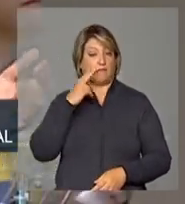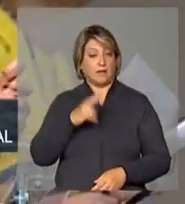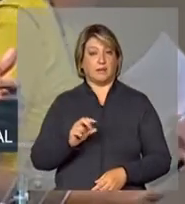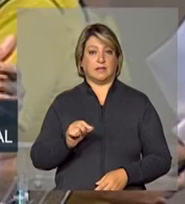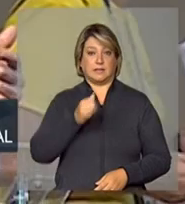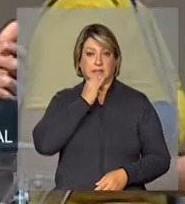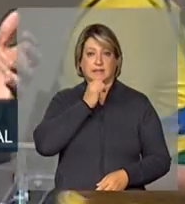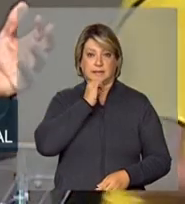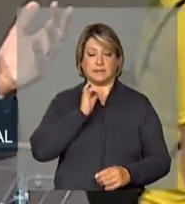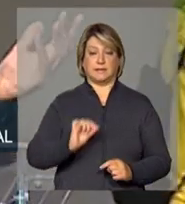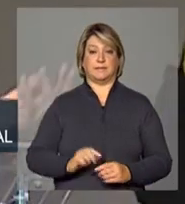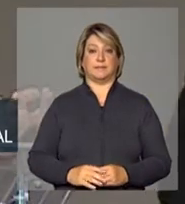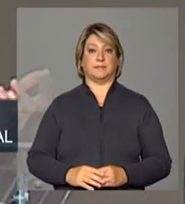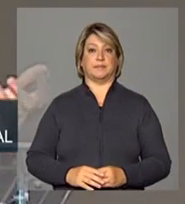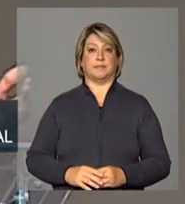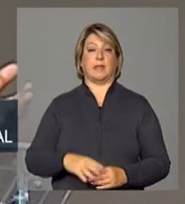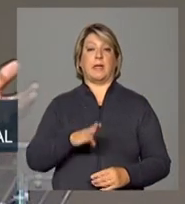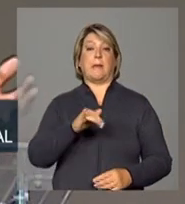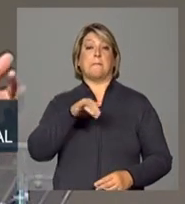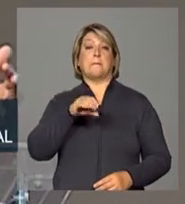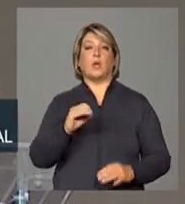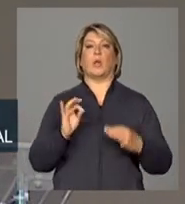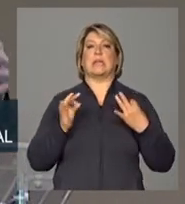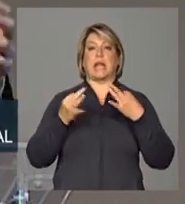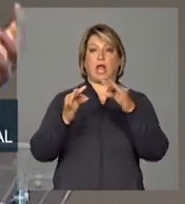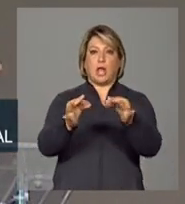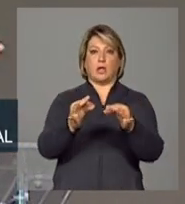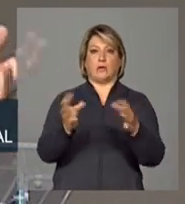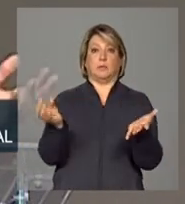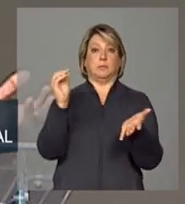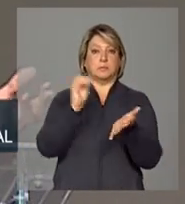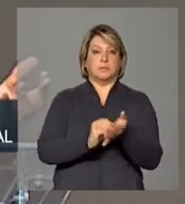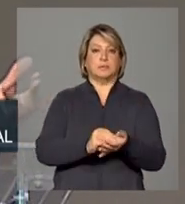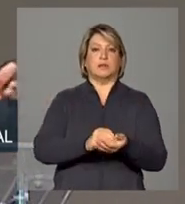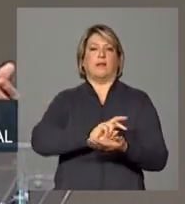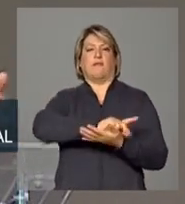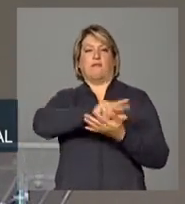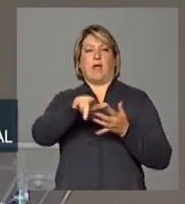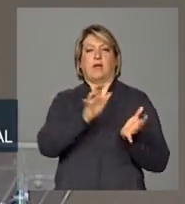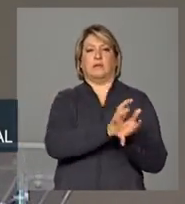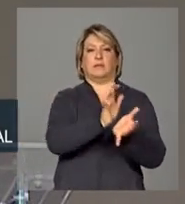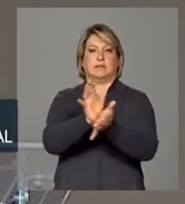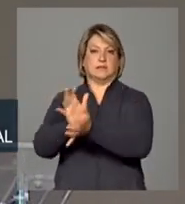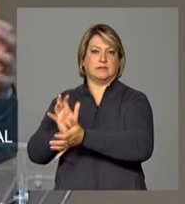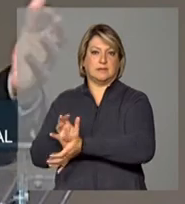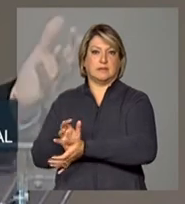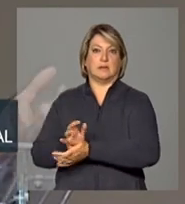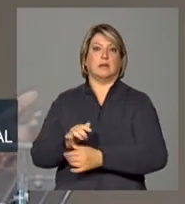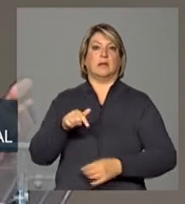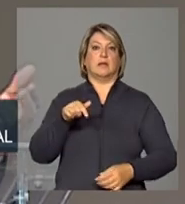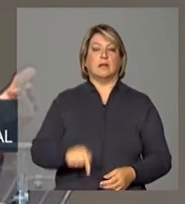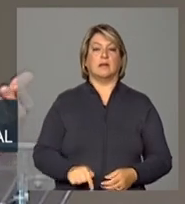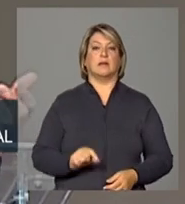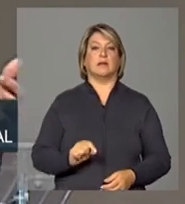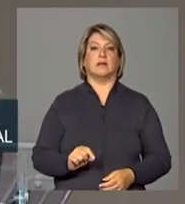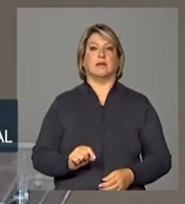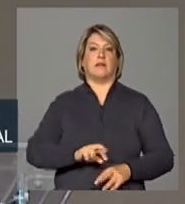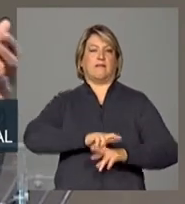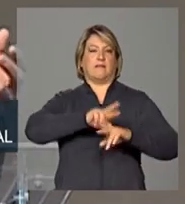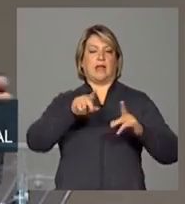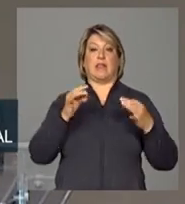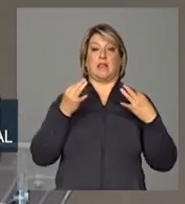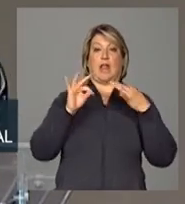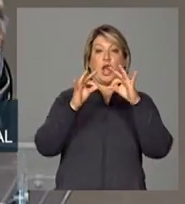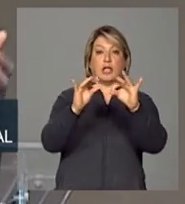as biotecnologias aplicadas a vários segmentos o complexo de tecnologias de